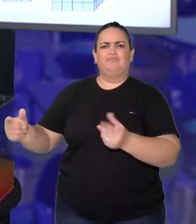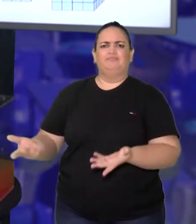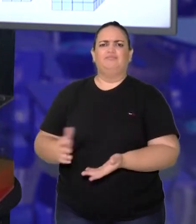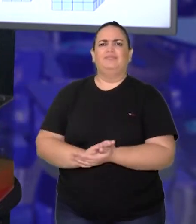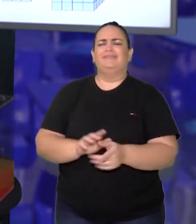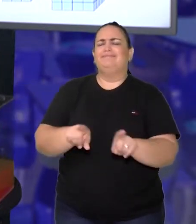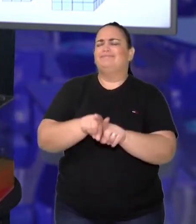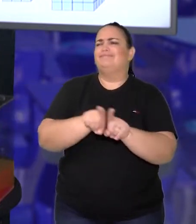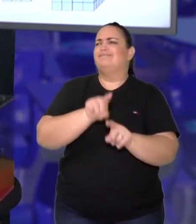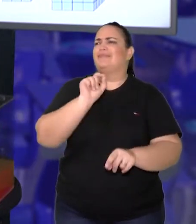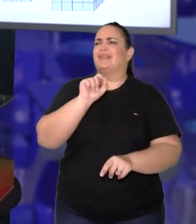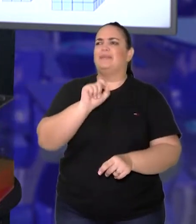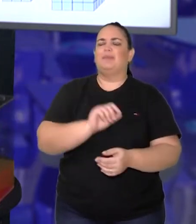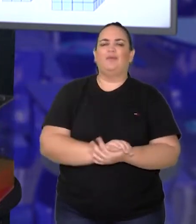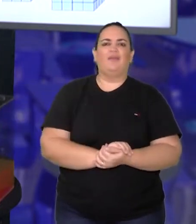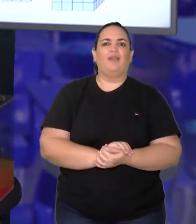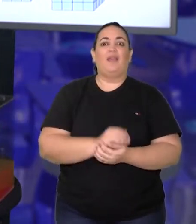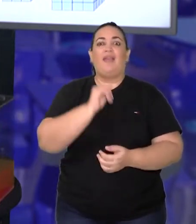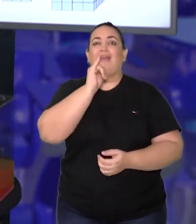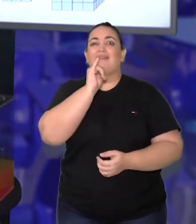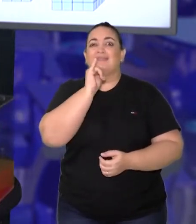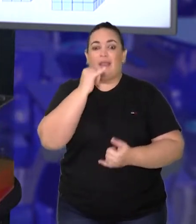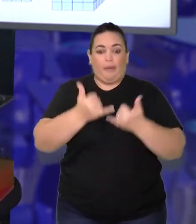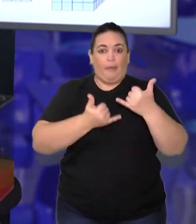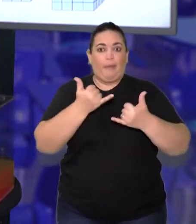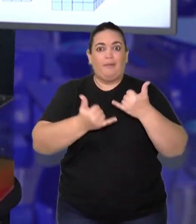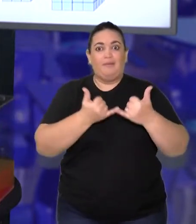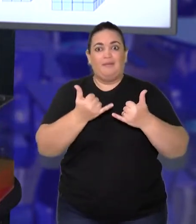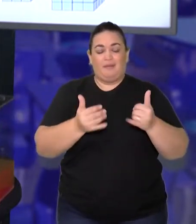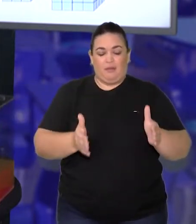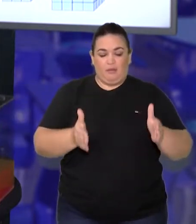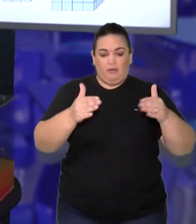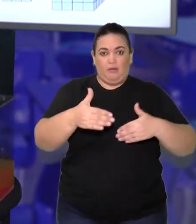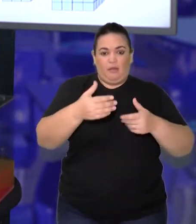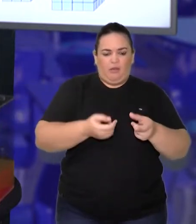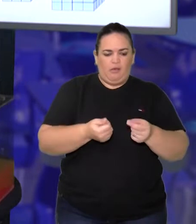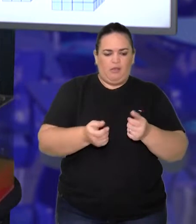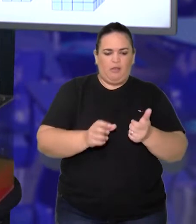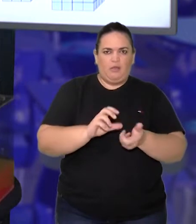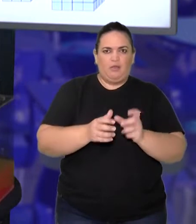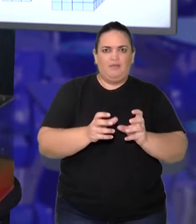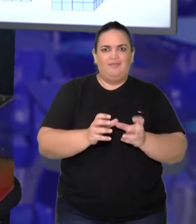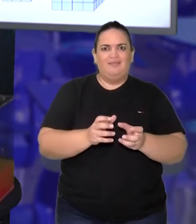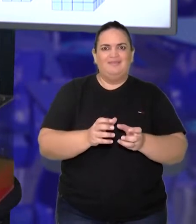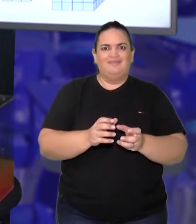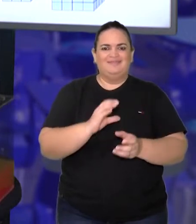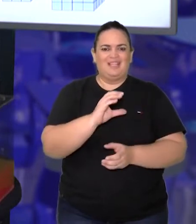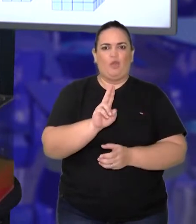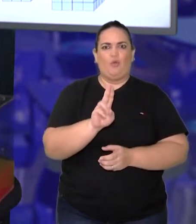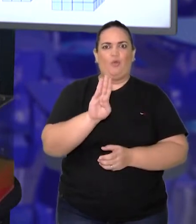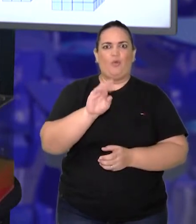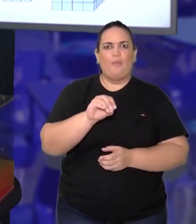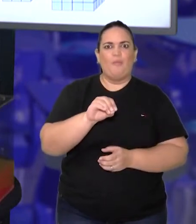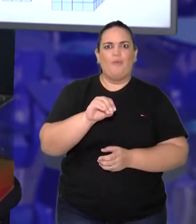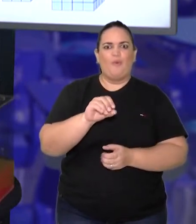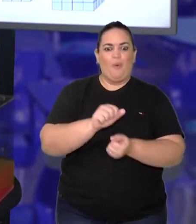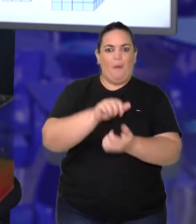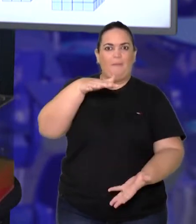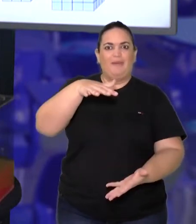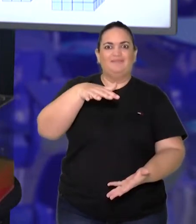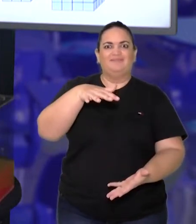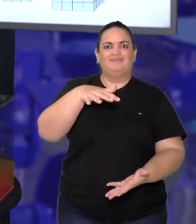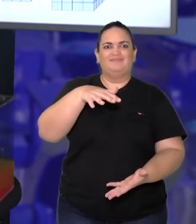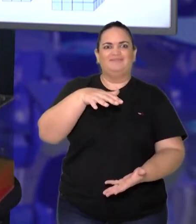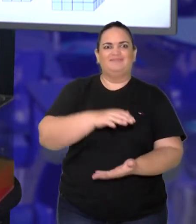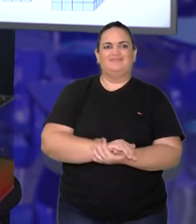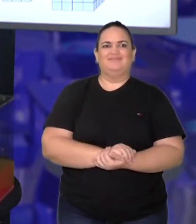justamente esse objeto aqui para lembrar do nome da forma, tá? Temos aqui o cubo mágico. E como o nome da forma